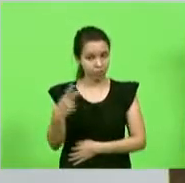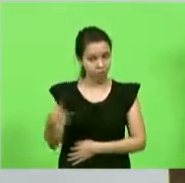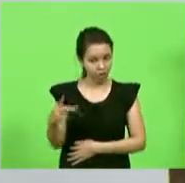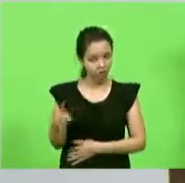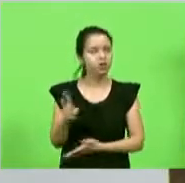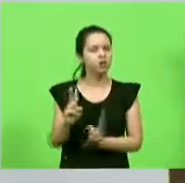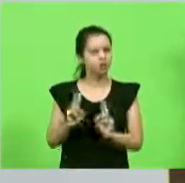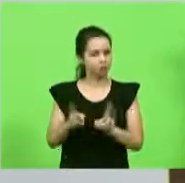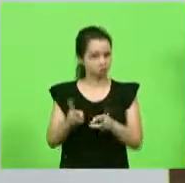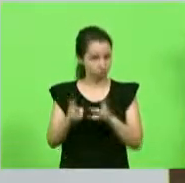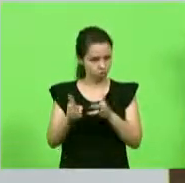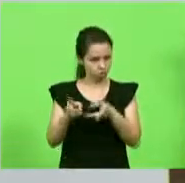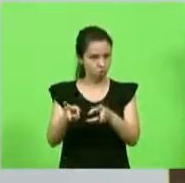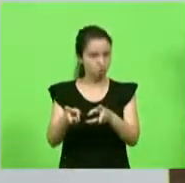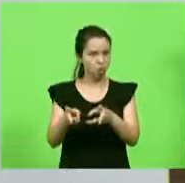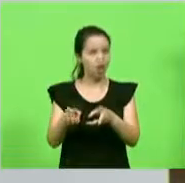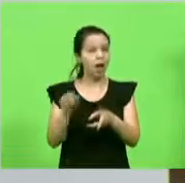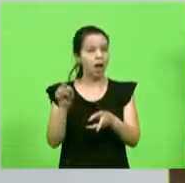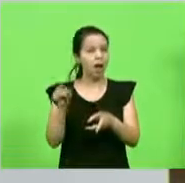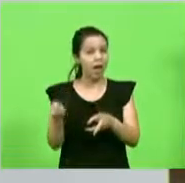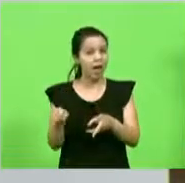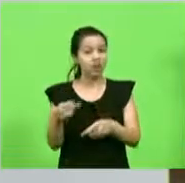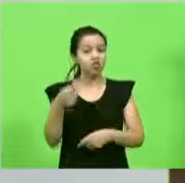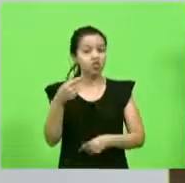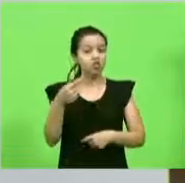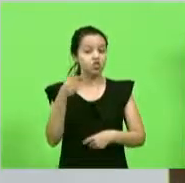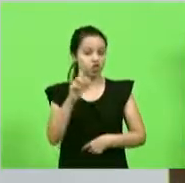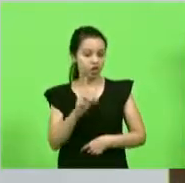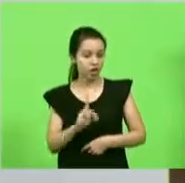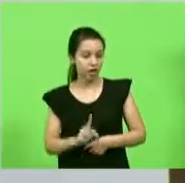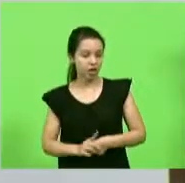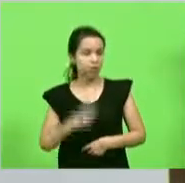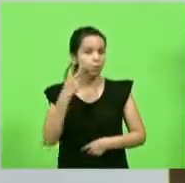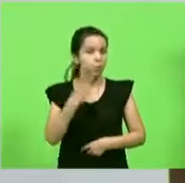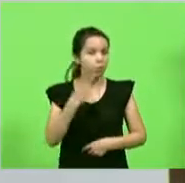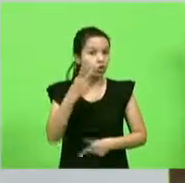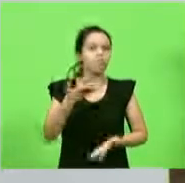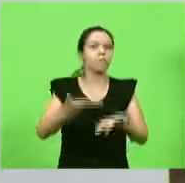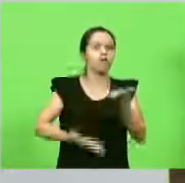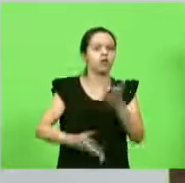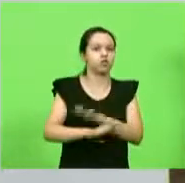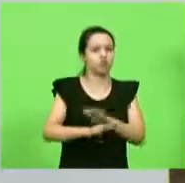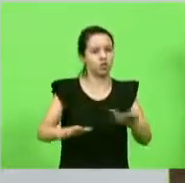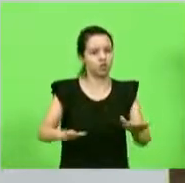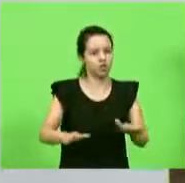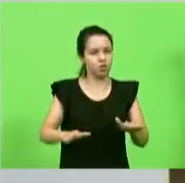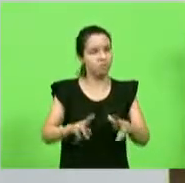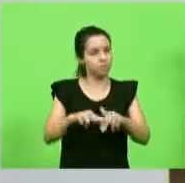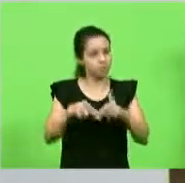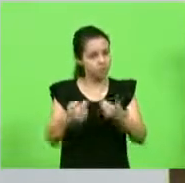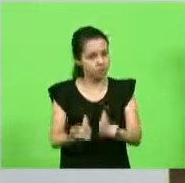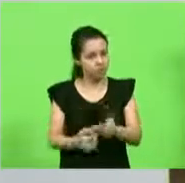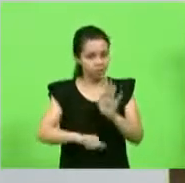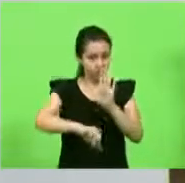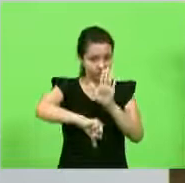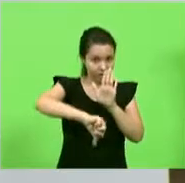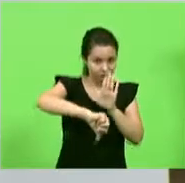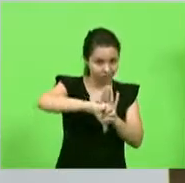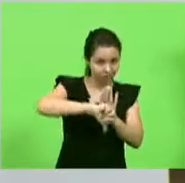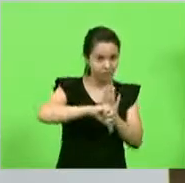Ele só perde os seus direitos políticos. Então, portanto, o crime de